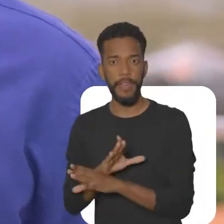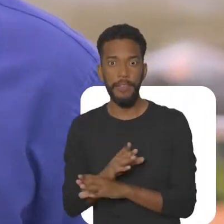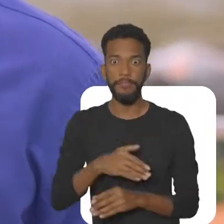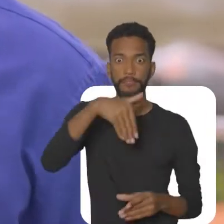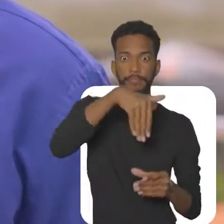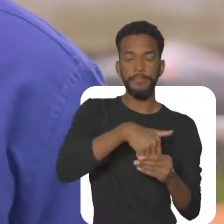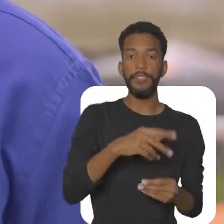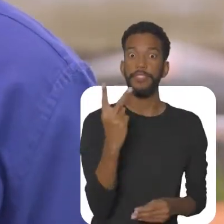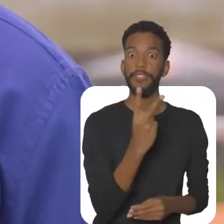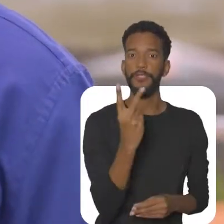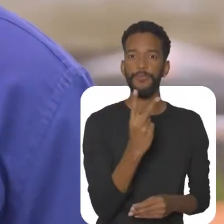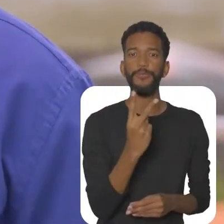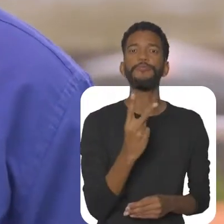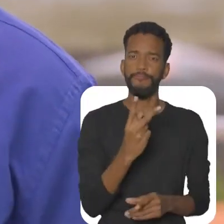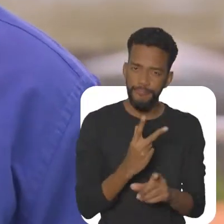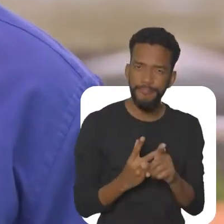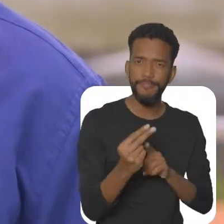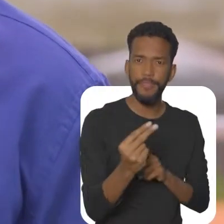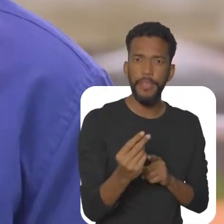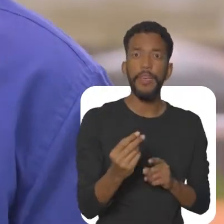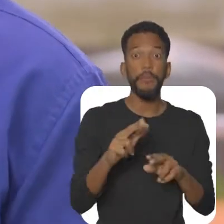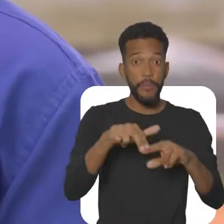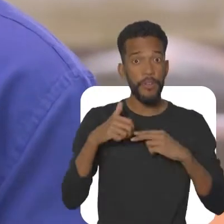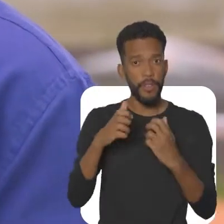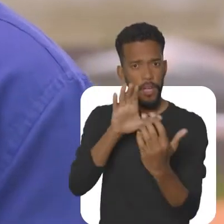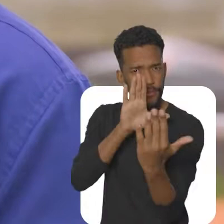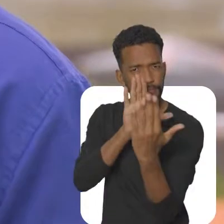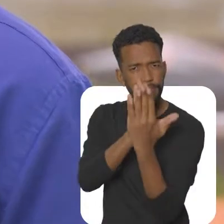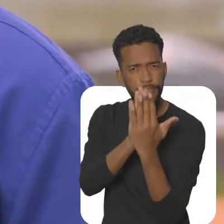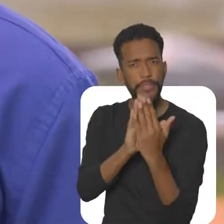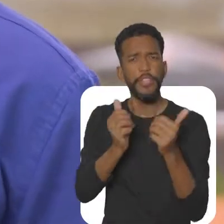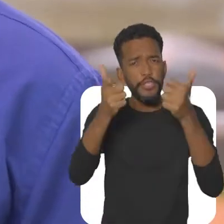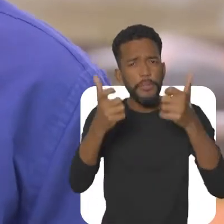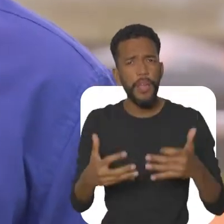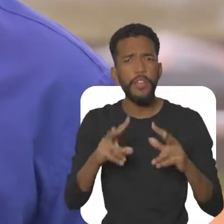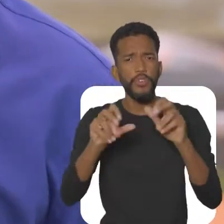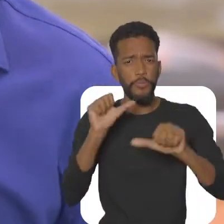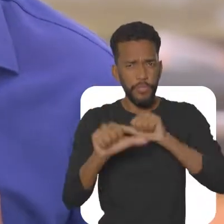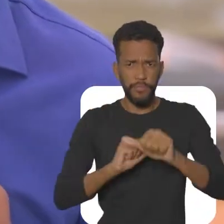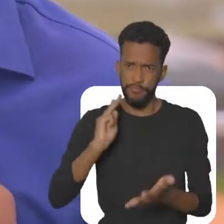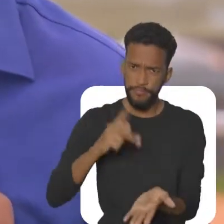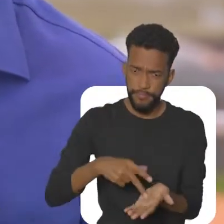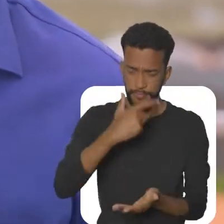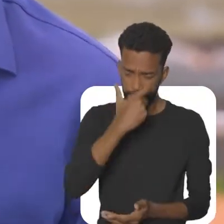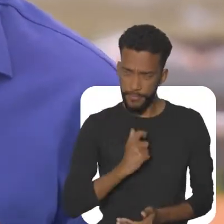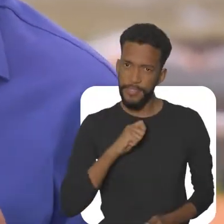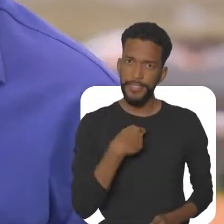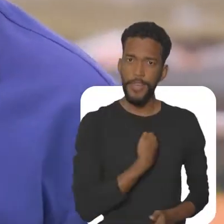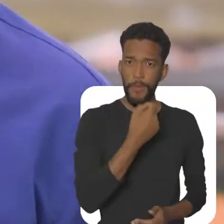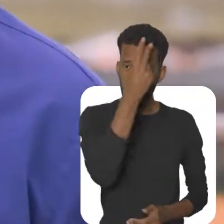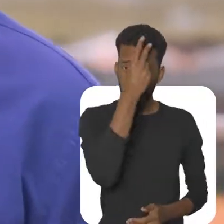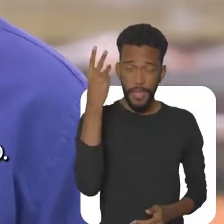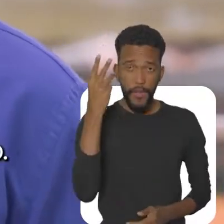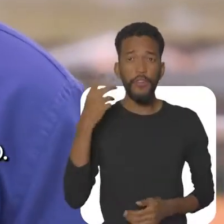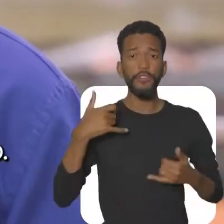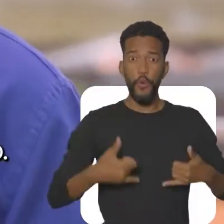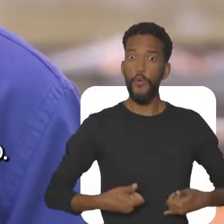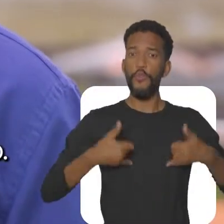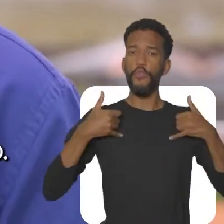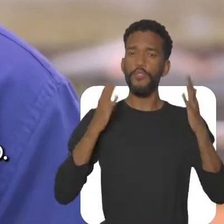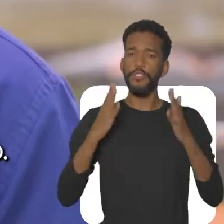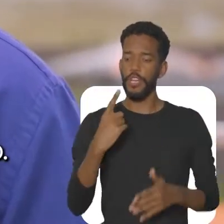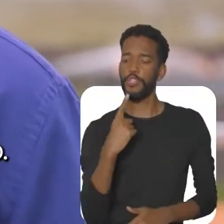quero ter essa conversa olho no olho com você Sobre mudança de verdade Sou Miguel Coelho, fui com muito orgulho